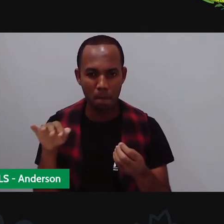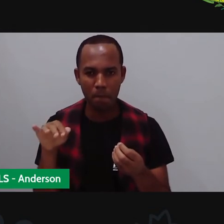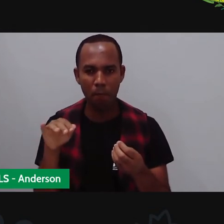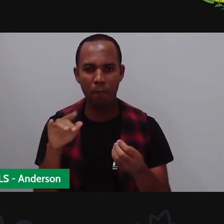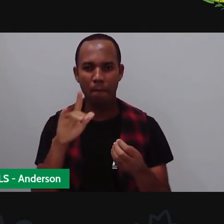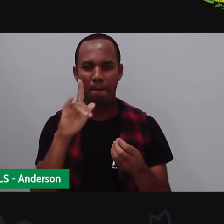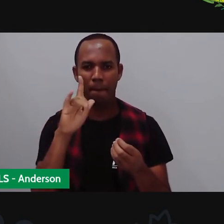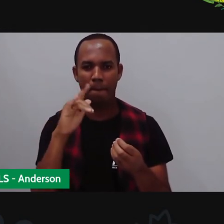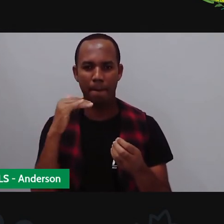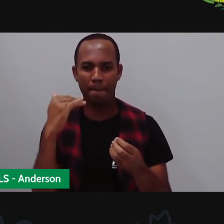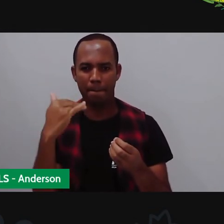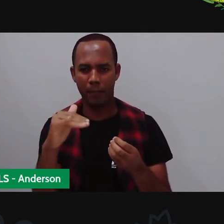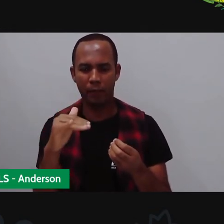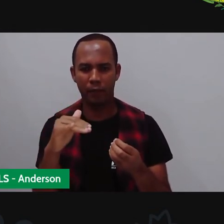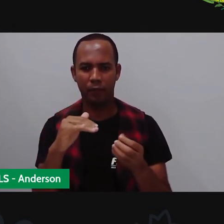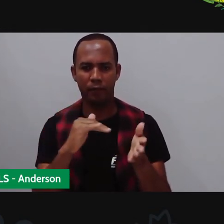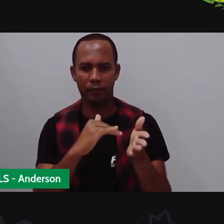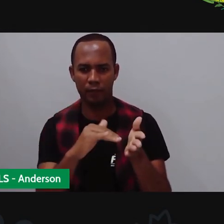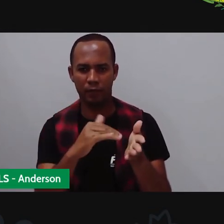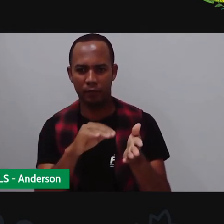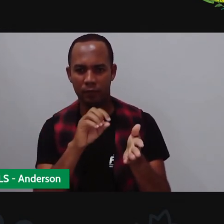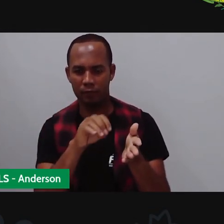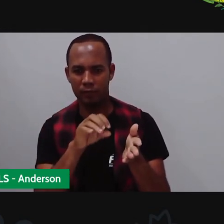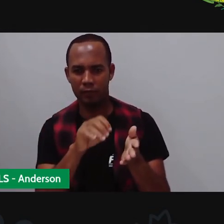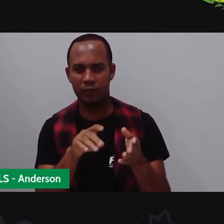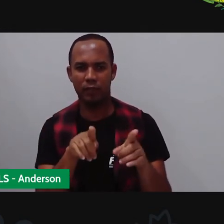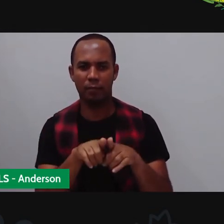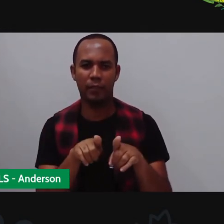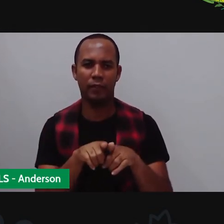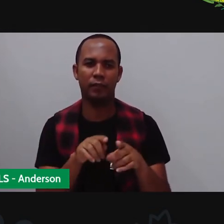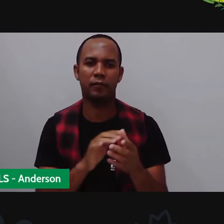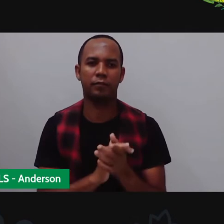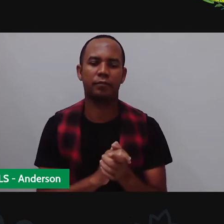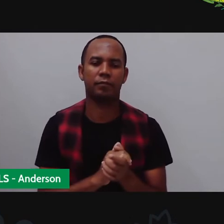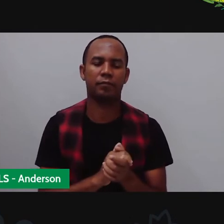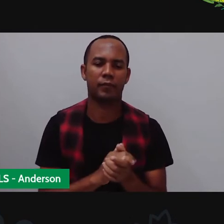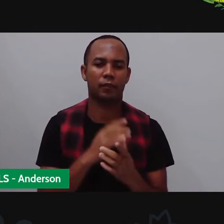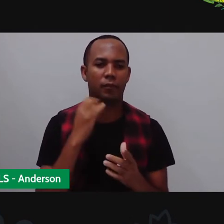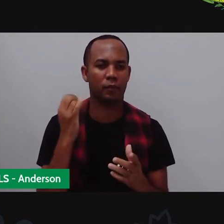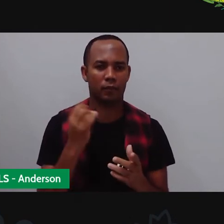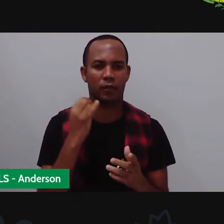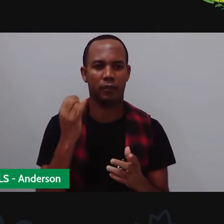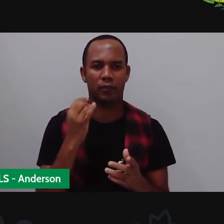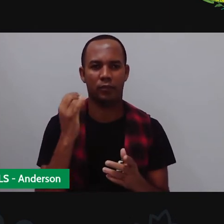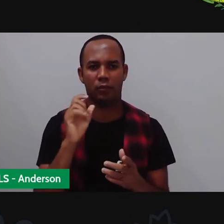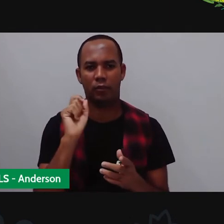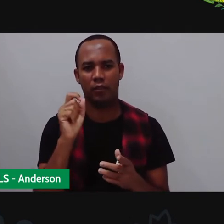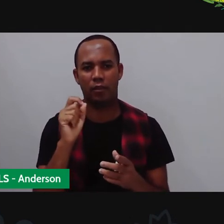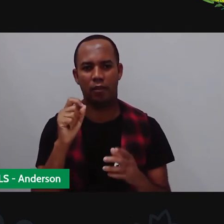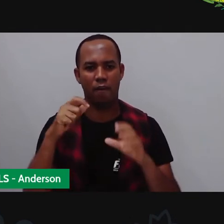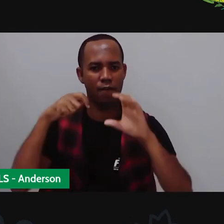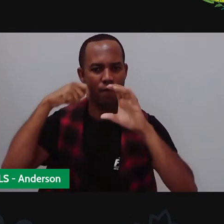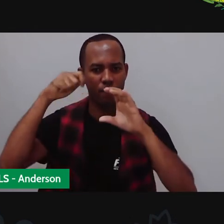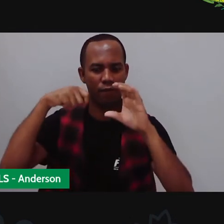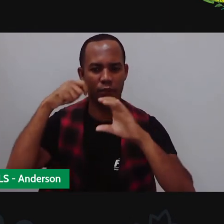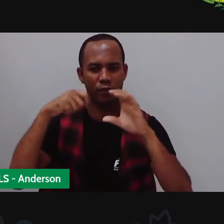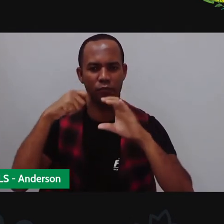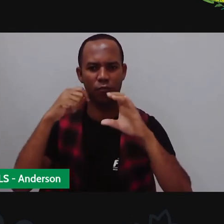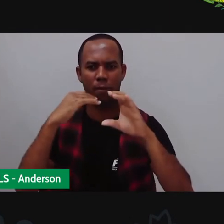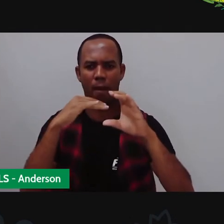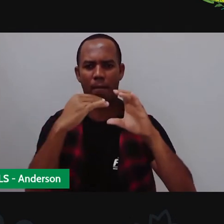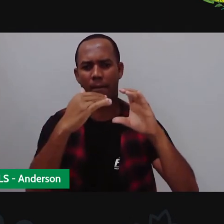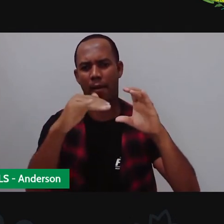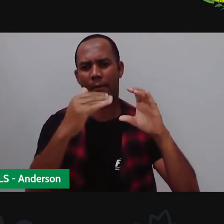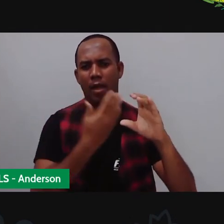nosso vídeo aí com os coleguinhas de vocês, independente se são da rede ou não, tá? Pra que esse vídeo aí chegue ao maior